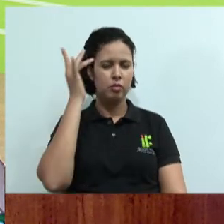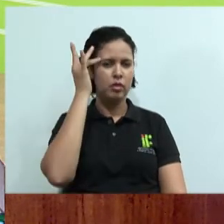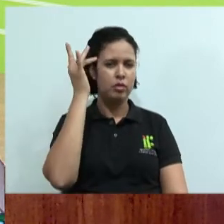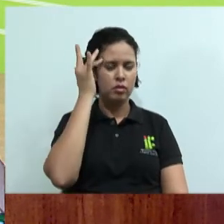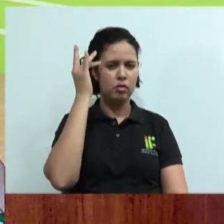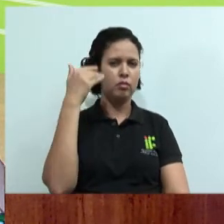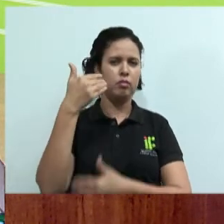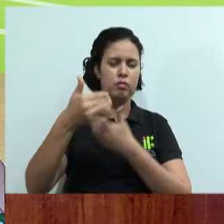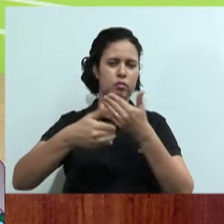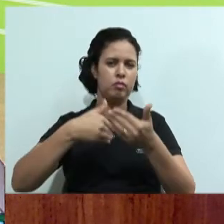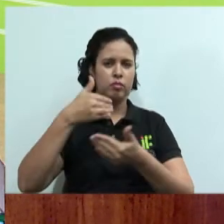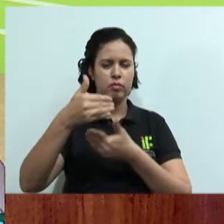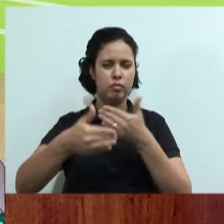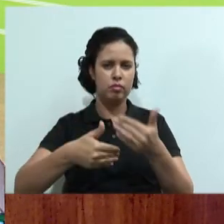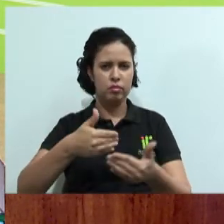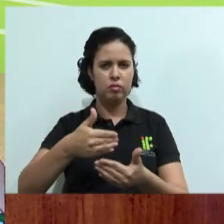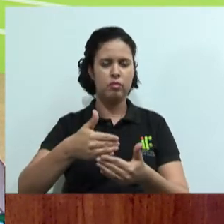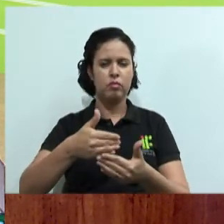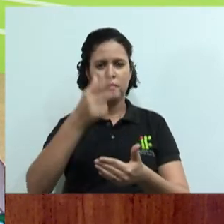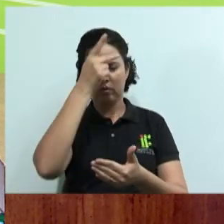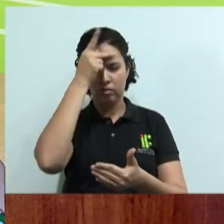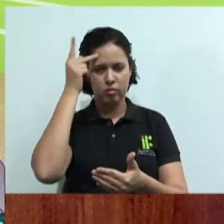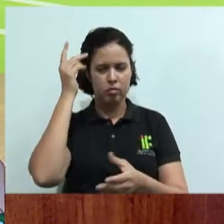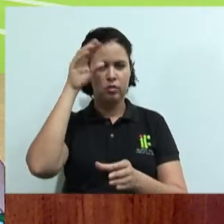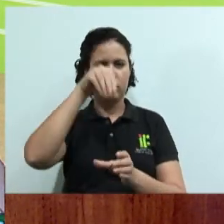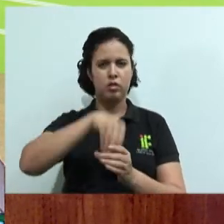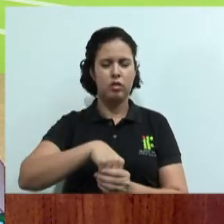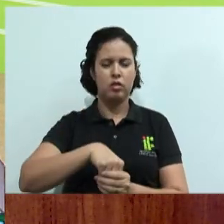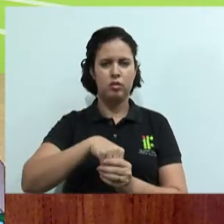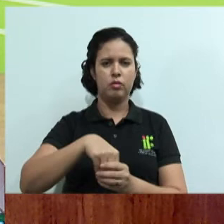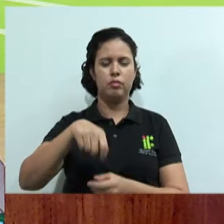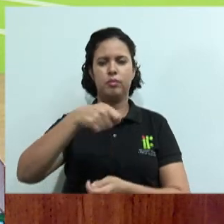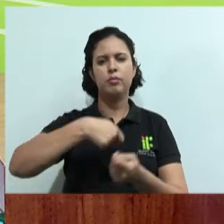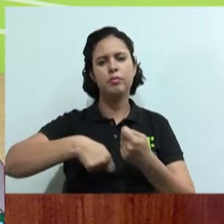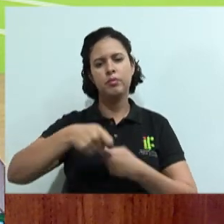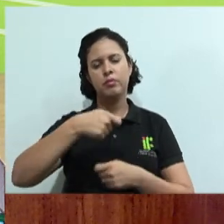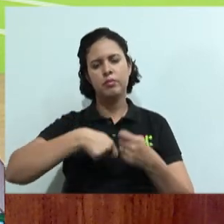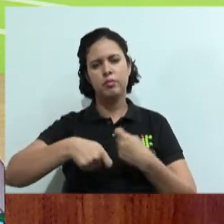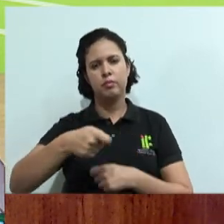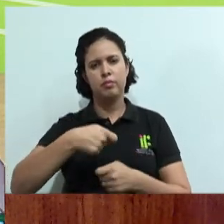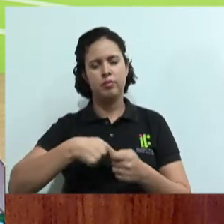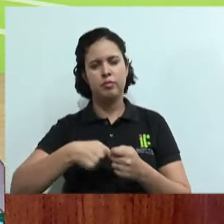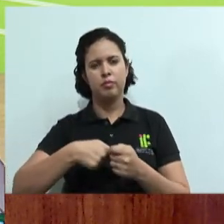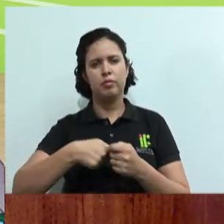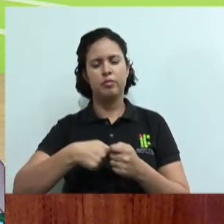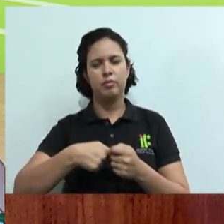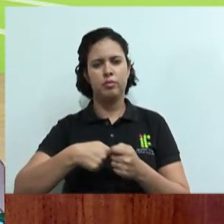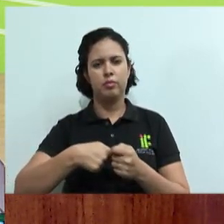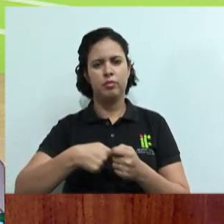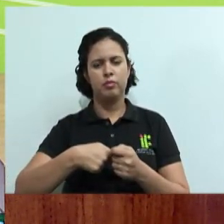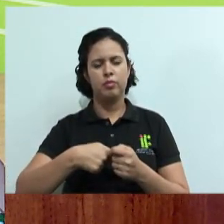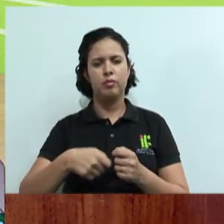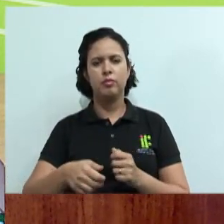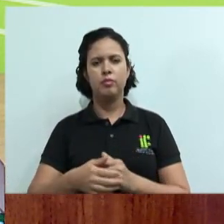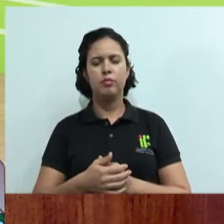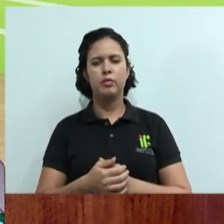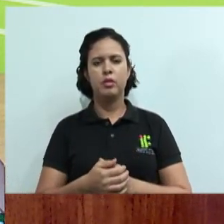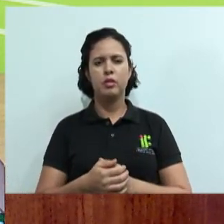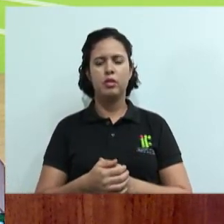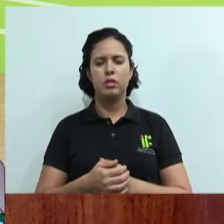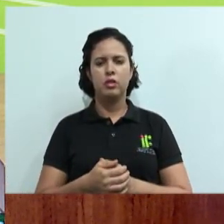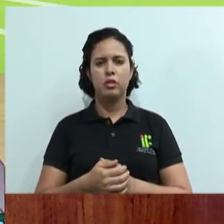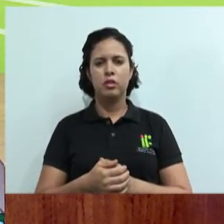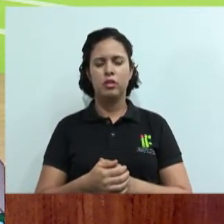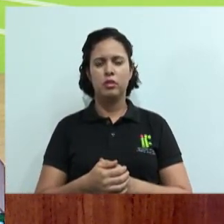e o desenvolvimento de quem faz parte do quê? Da negociação. Quanto menos conflito,